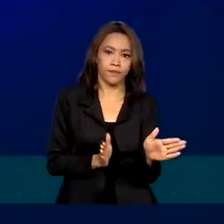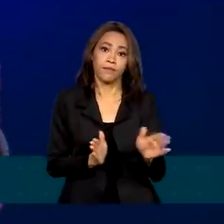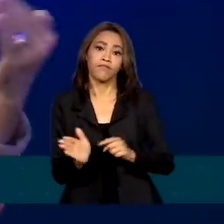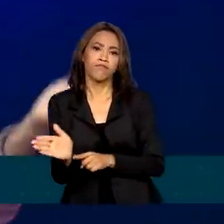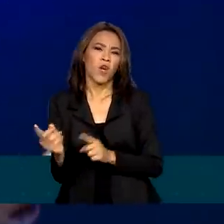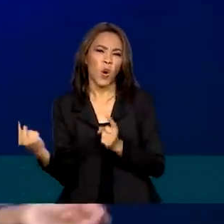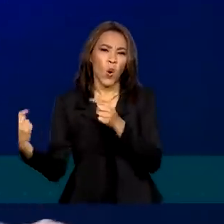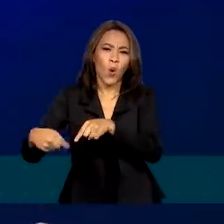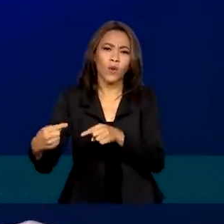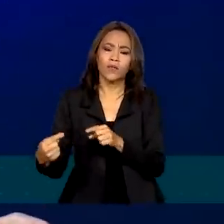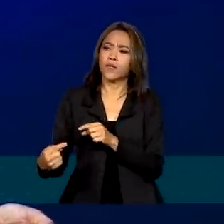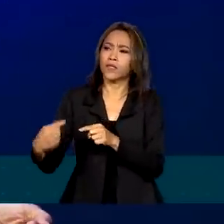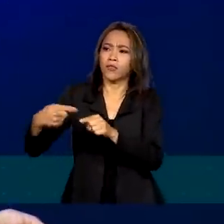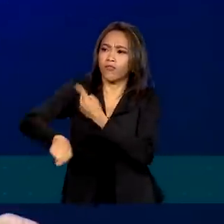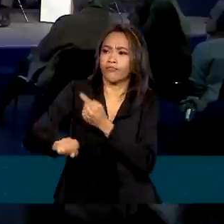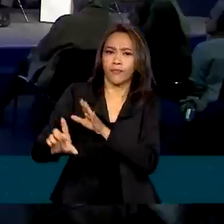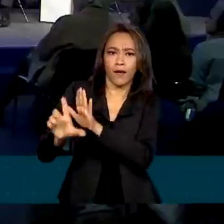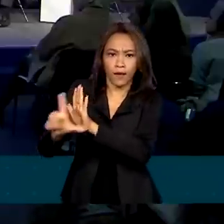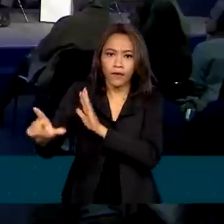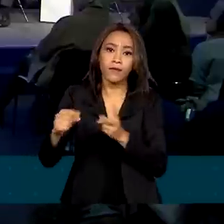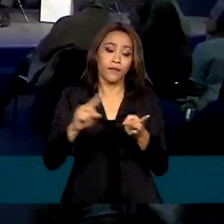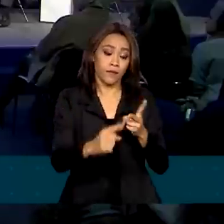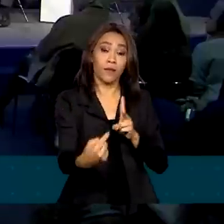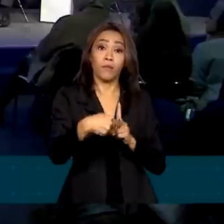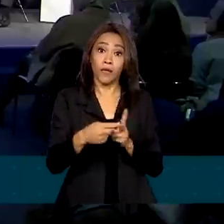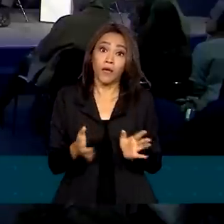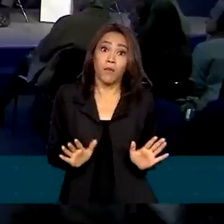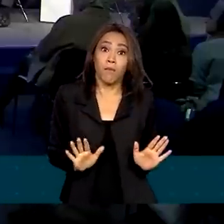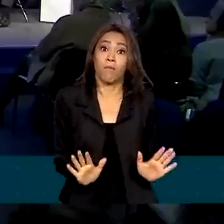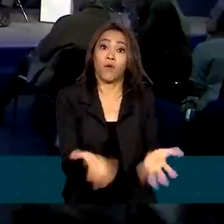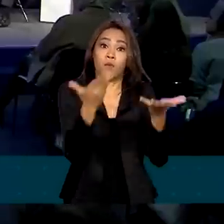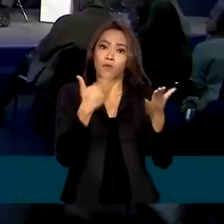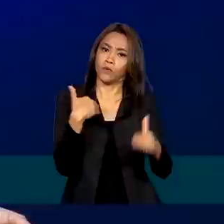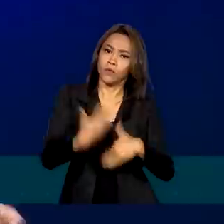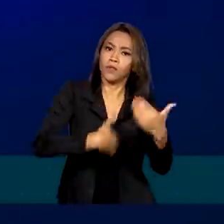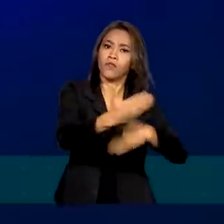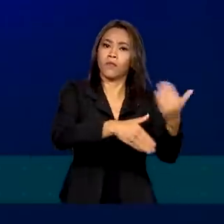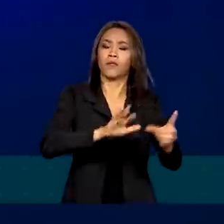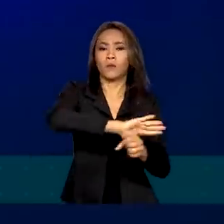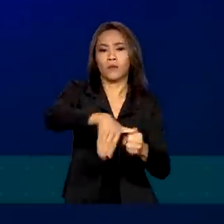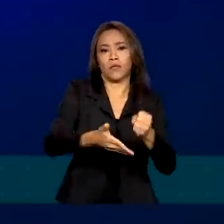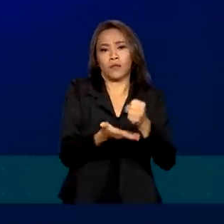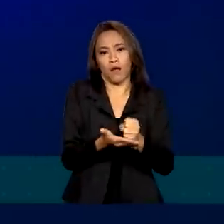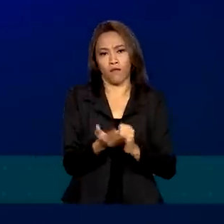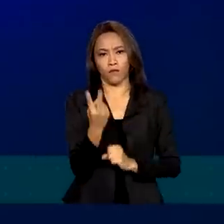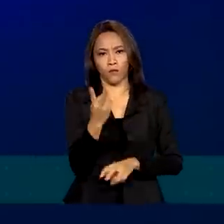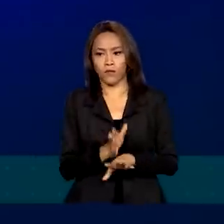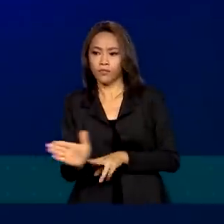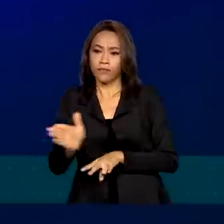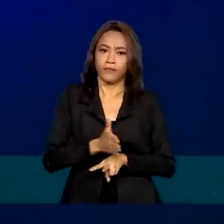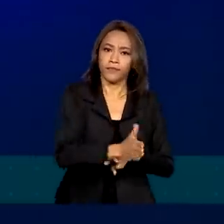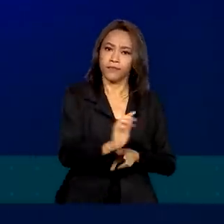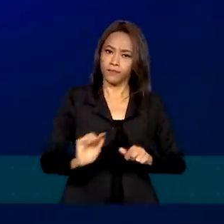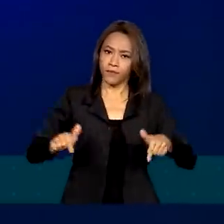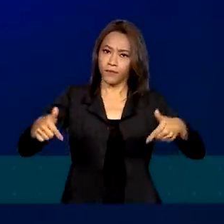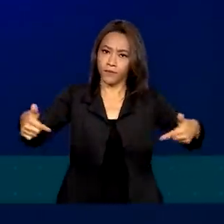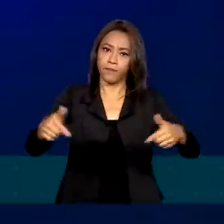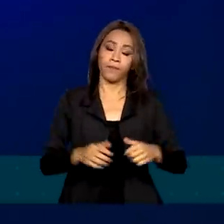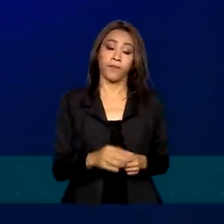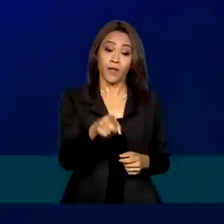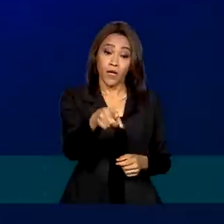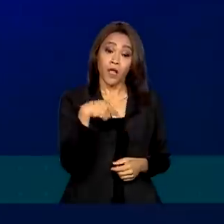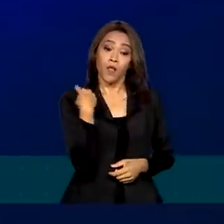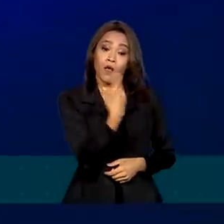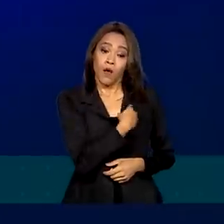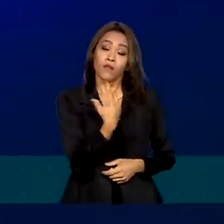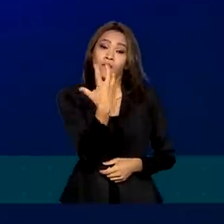ilegalidades e na promoção do desenvolvimento sustentável. Nós vamos destinar para proteção integral,